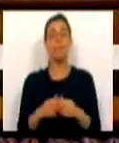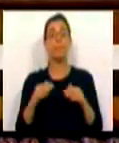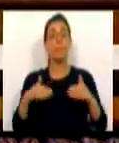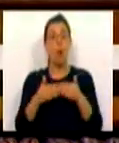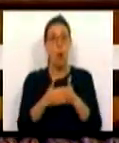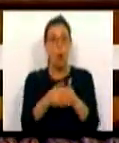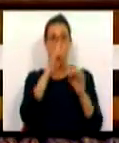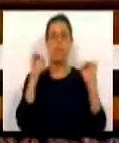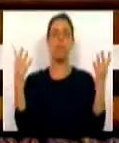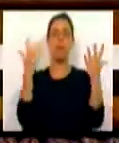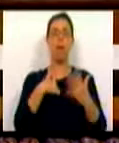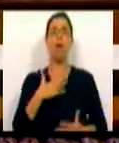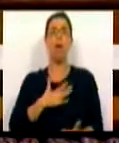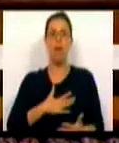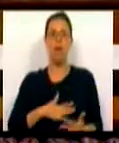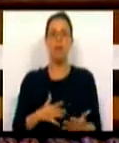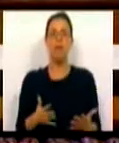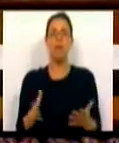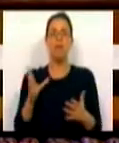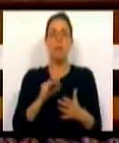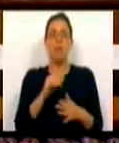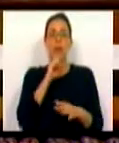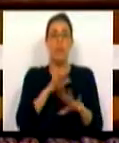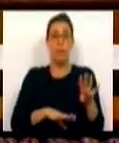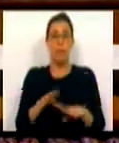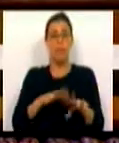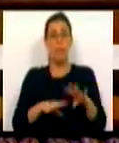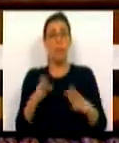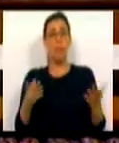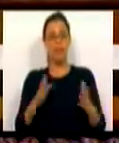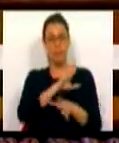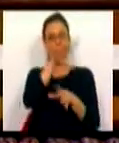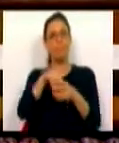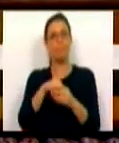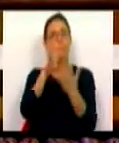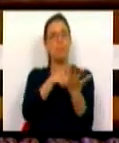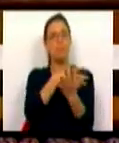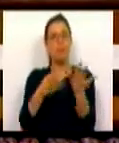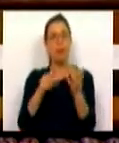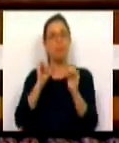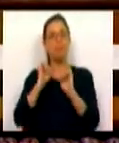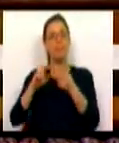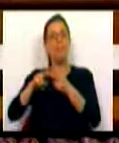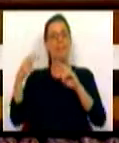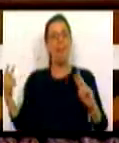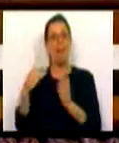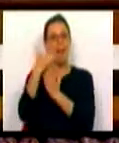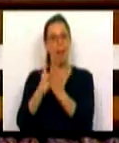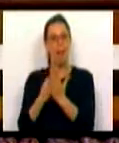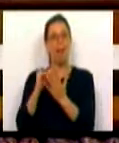florestal, nós pretendemos ir o mais longe que é possível, que é integrar nos planos de diretores municipais